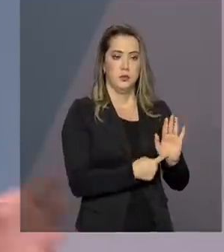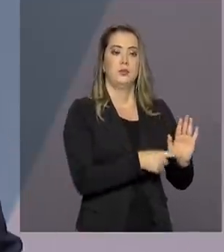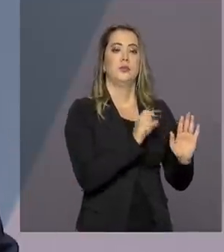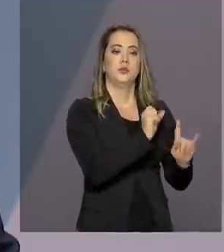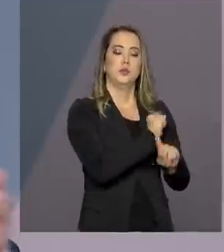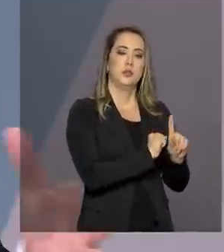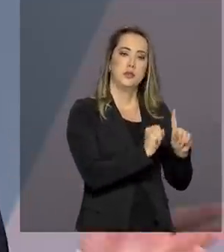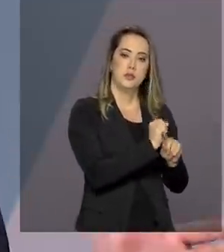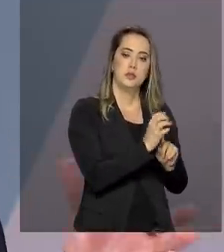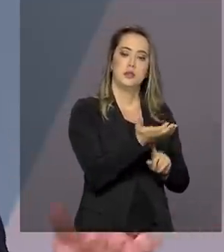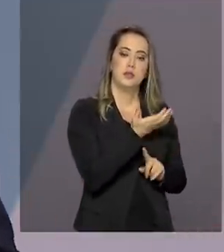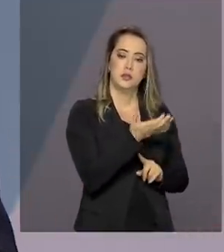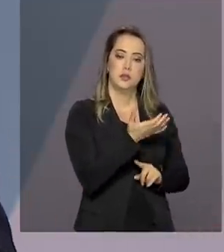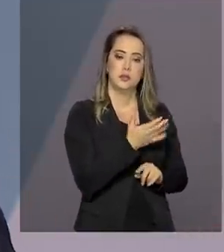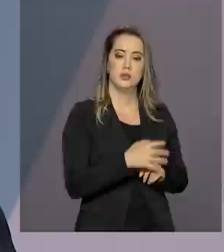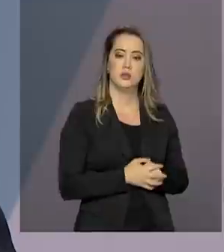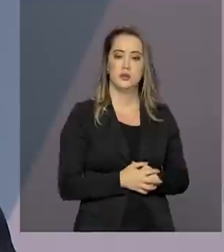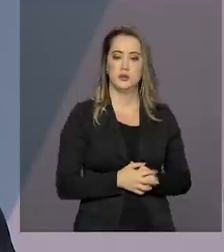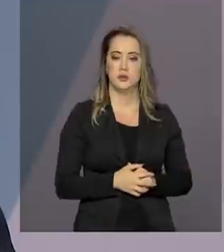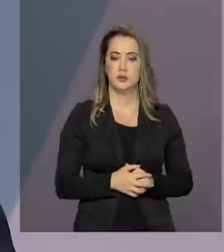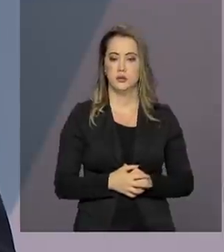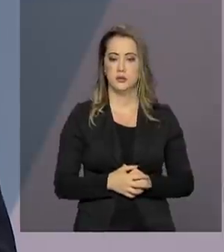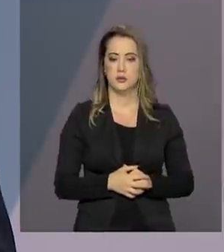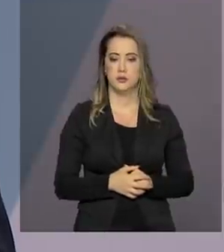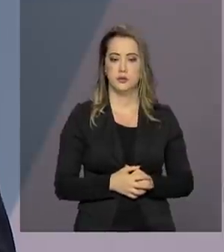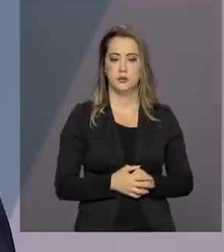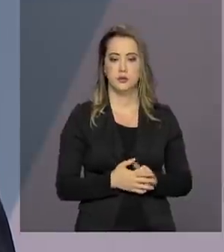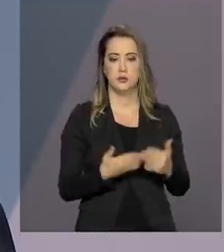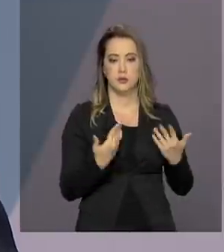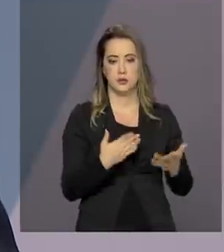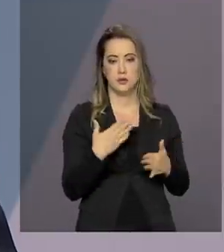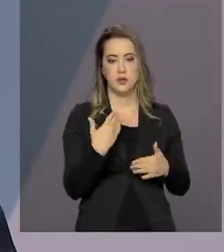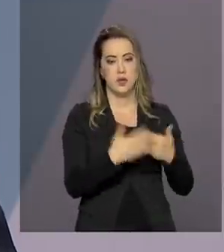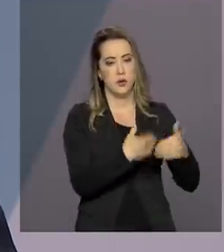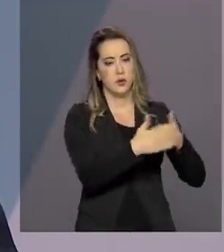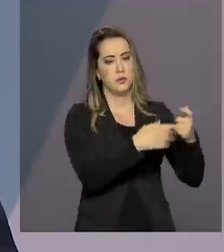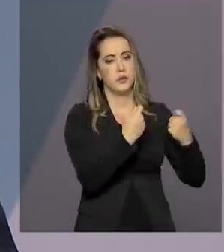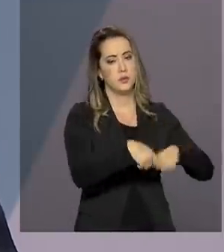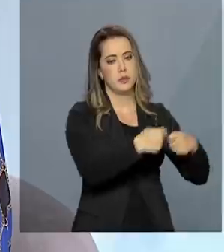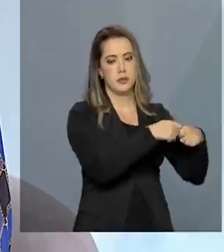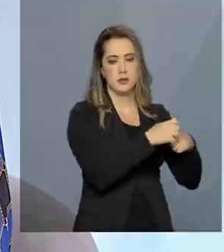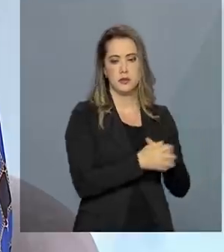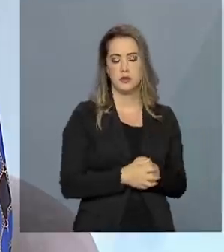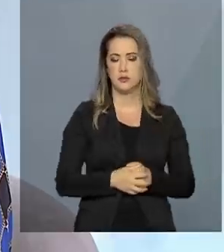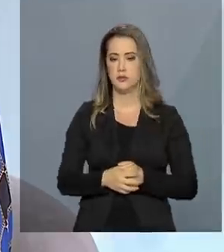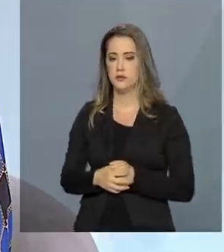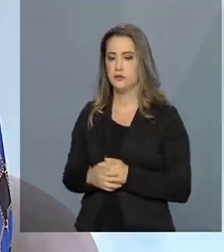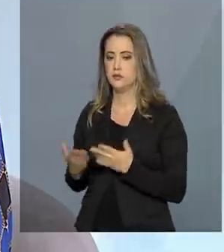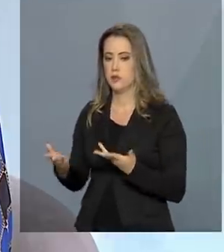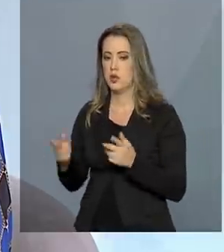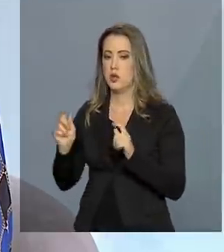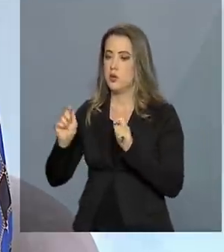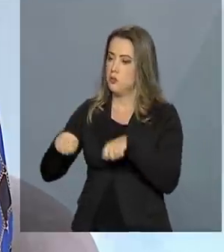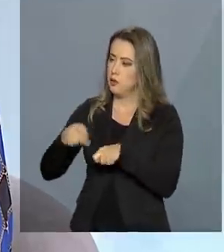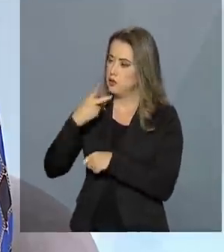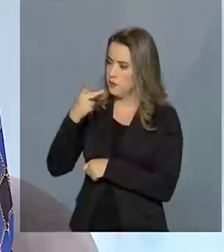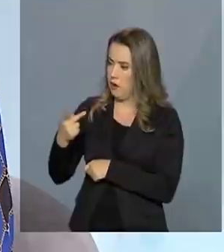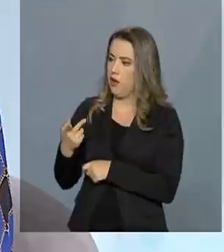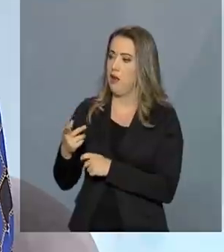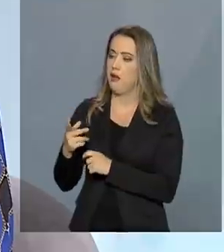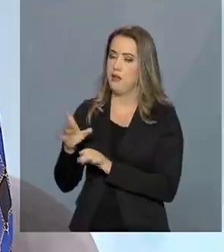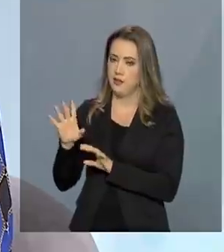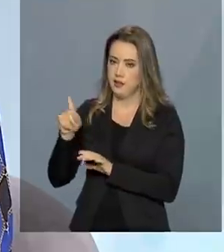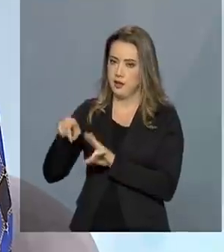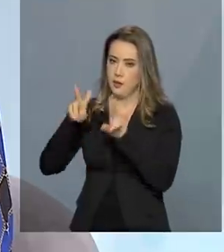civil, da sociedade civil que também se fez presente. E é o caminho que tem que ser seguido, né, diretora? É, eu acho que eu posso dizer que é um tema que tem